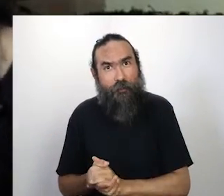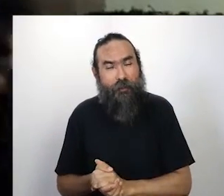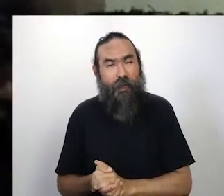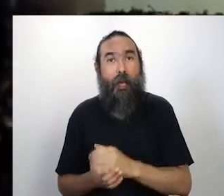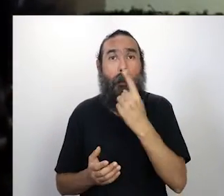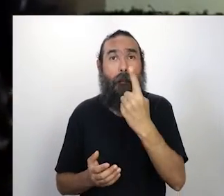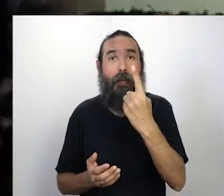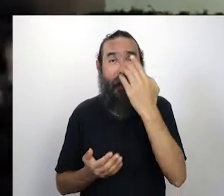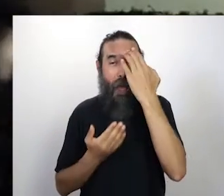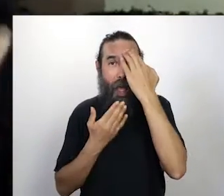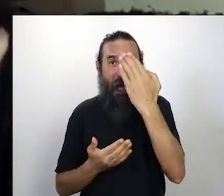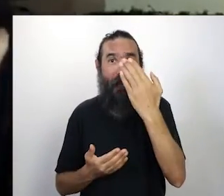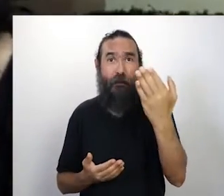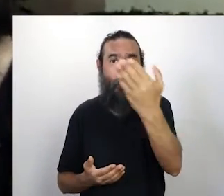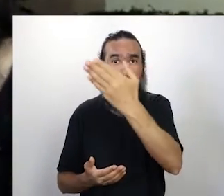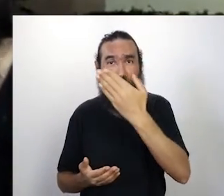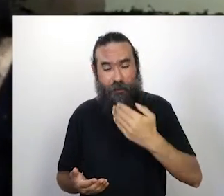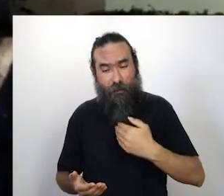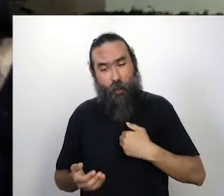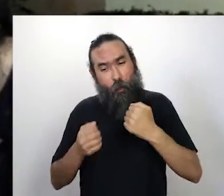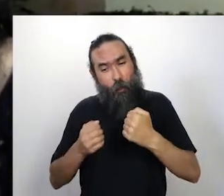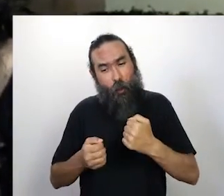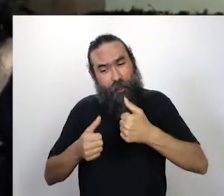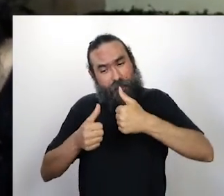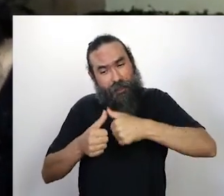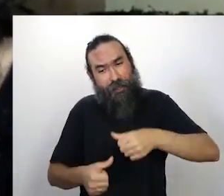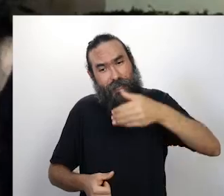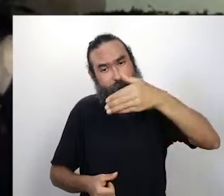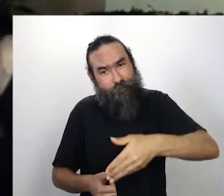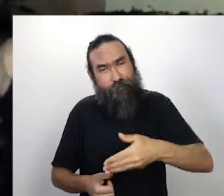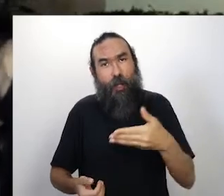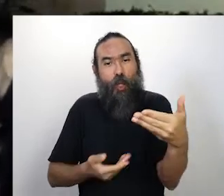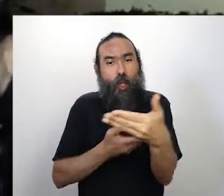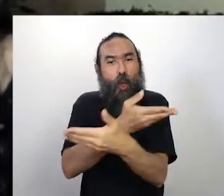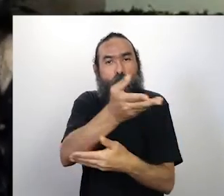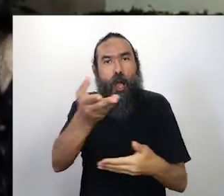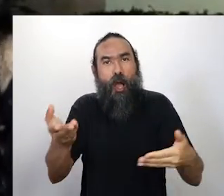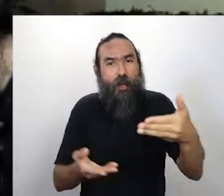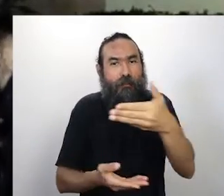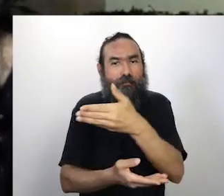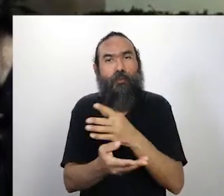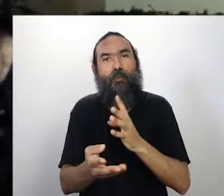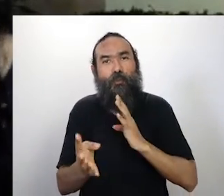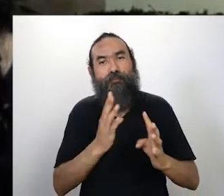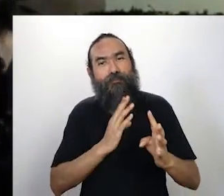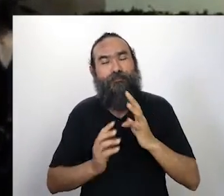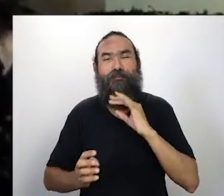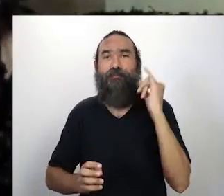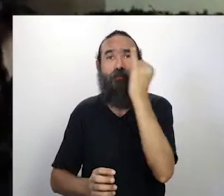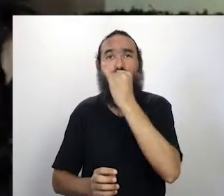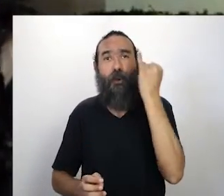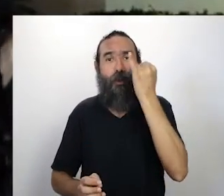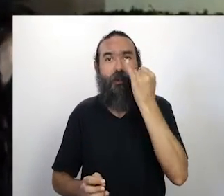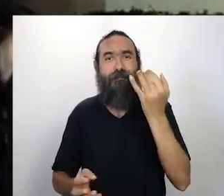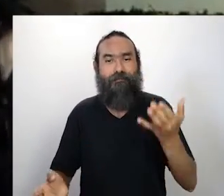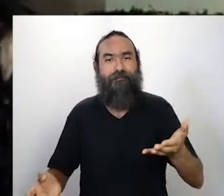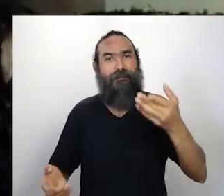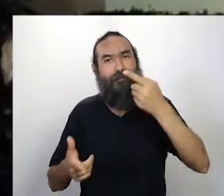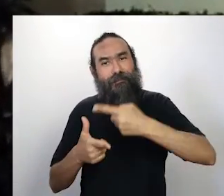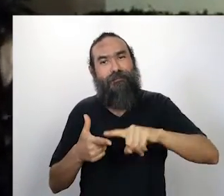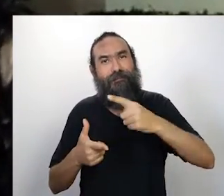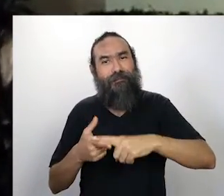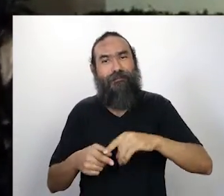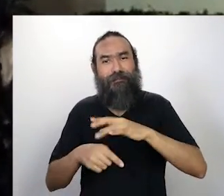agradecer por poder participar desse momento, essa troca que é sempre tão importante. Um momento assim, como a gente está vivendo, do